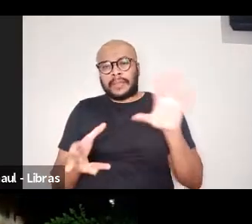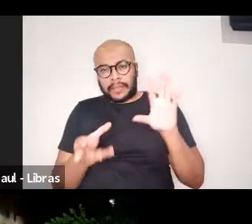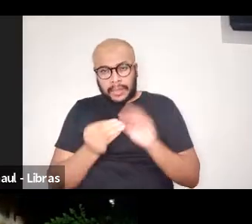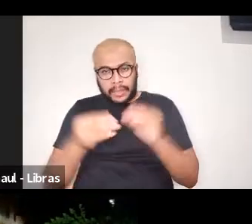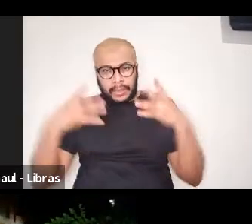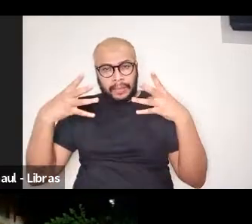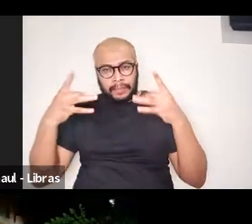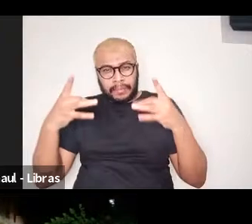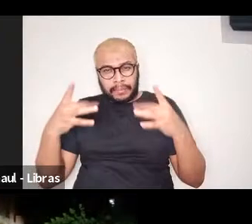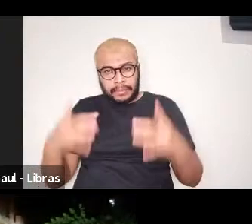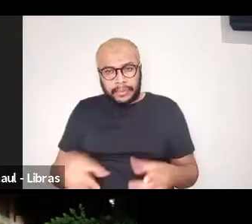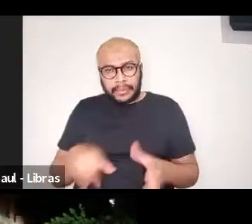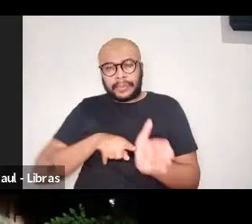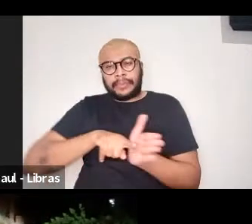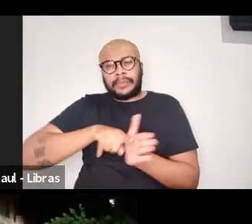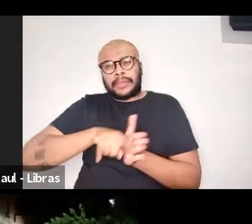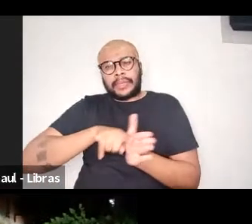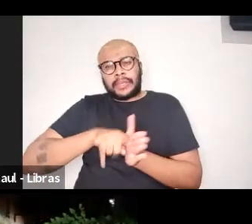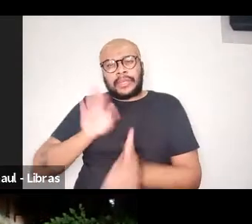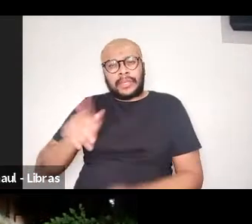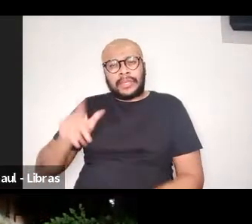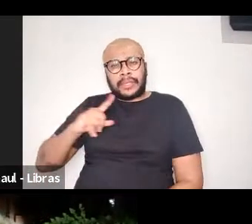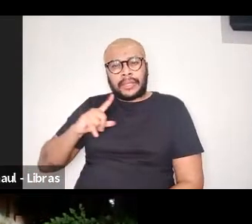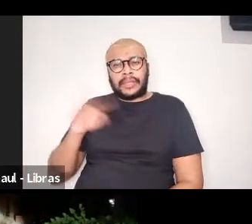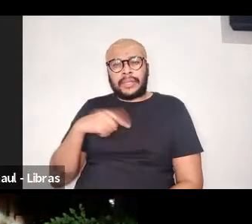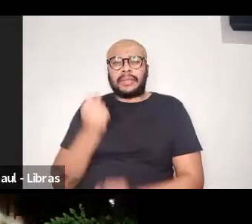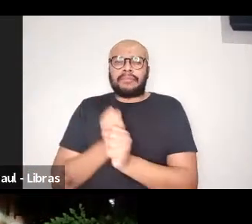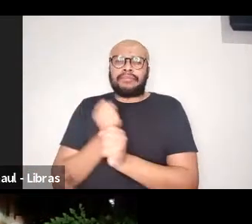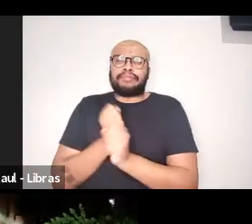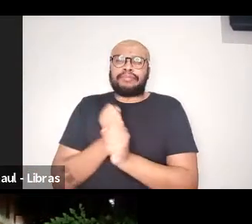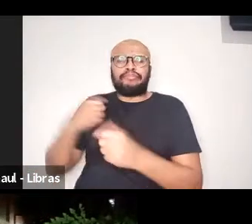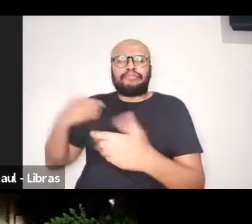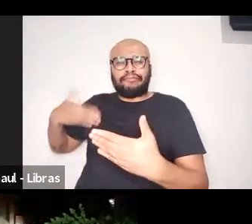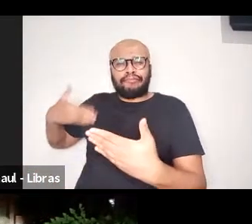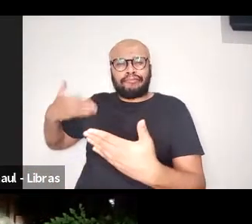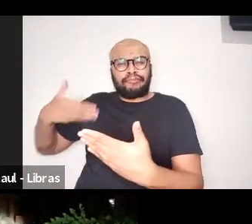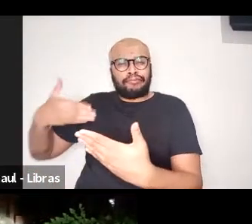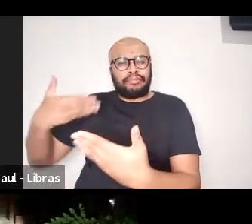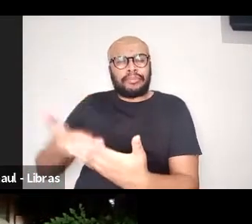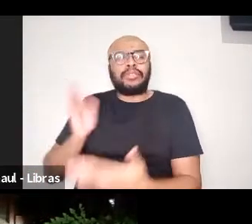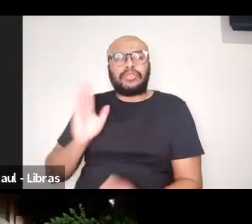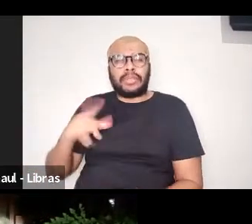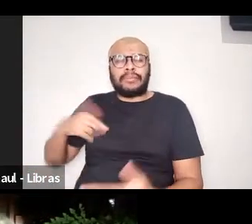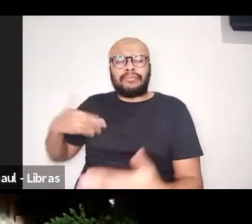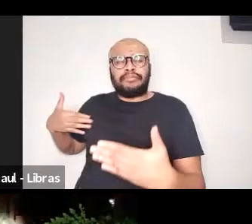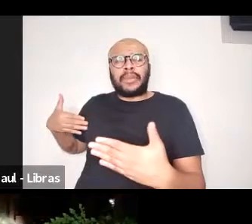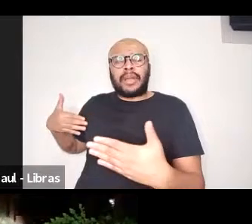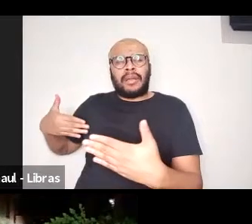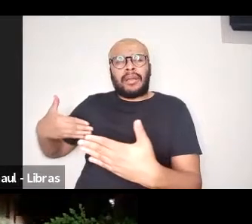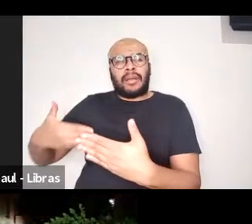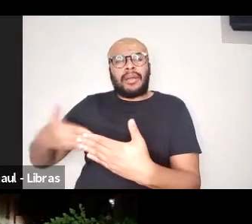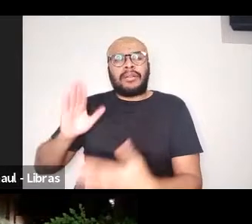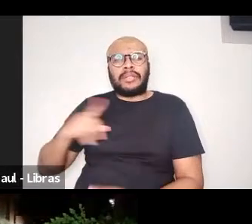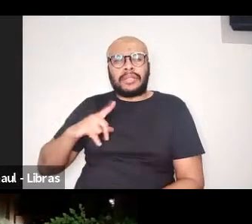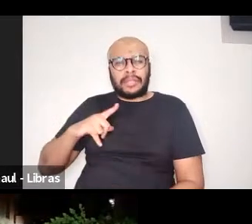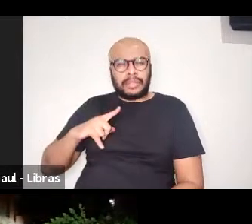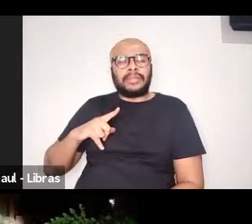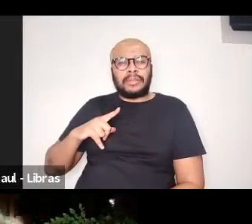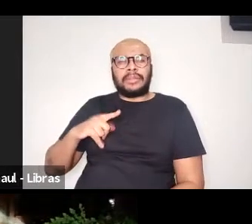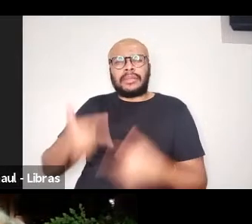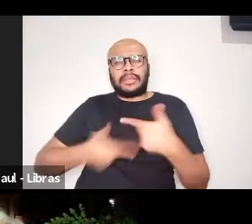pesquisadoras, pesquisadores de muita trajetória, com muitos, muitos anos de trabalho,